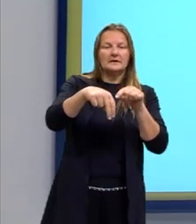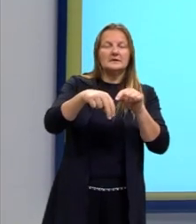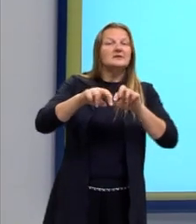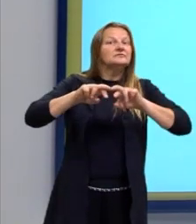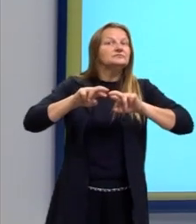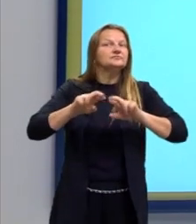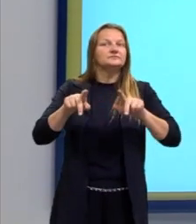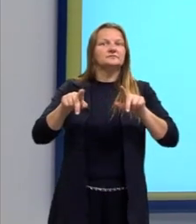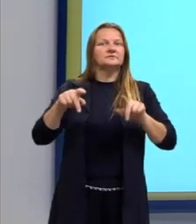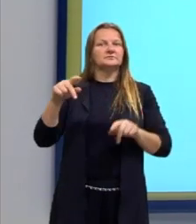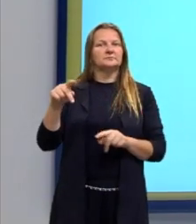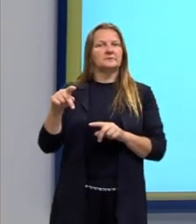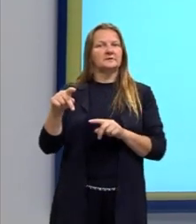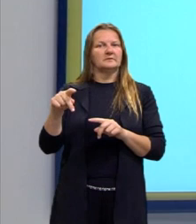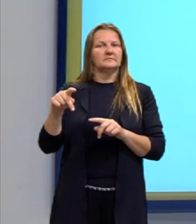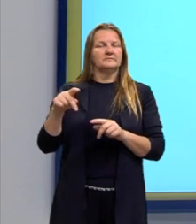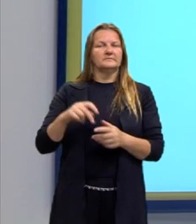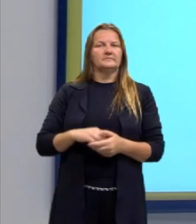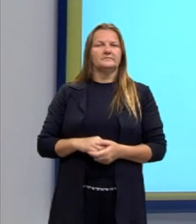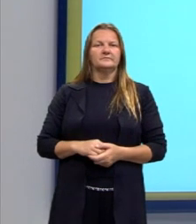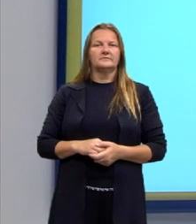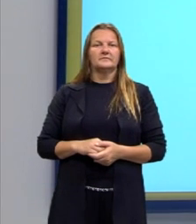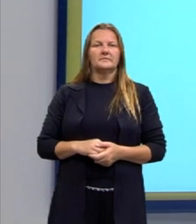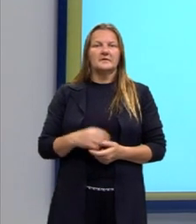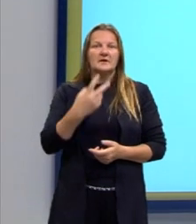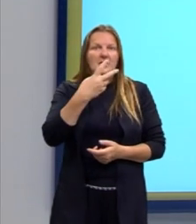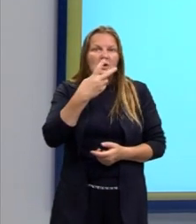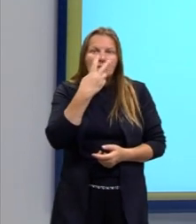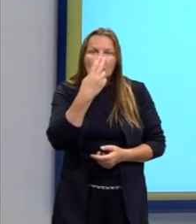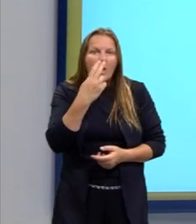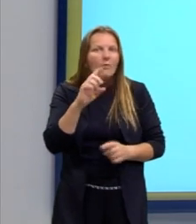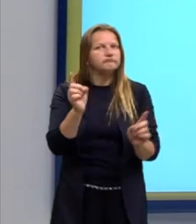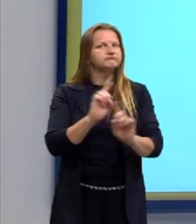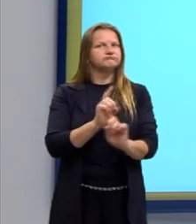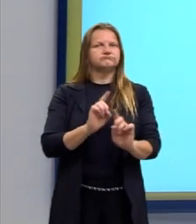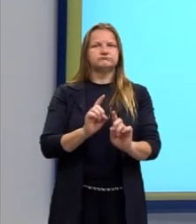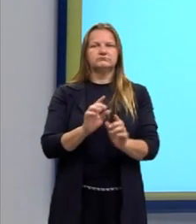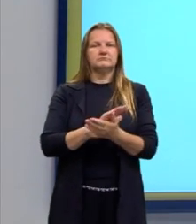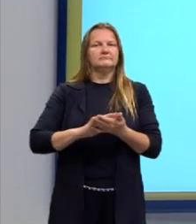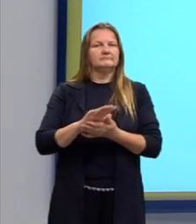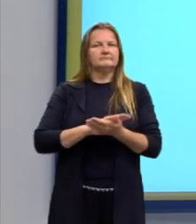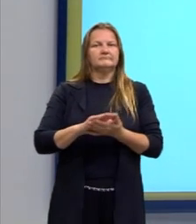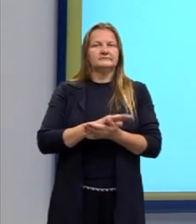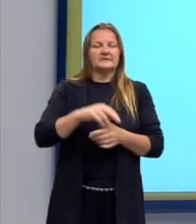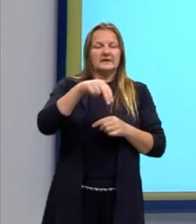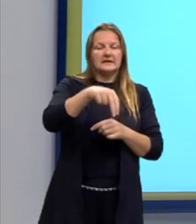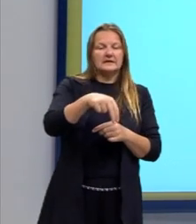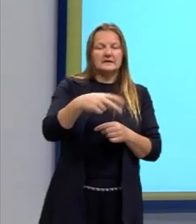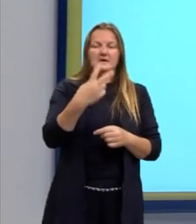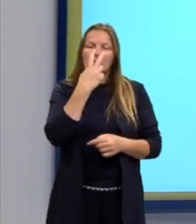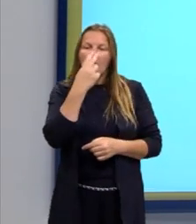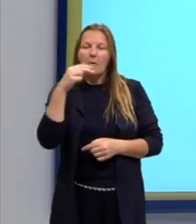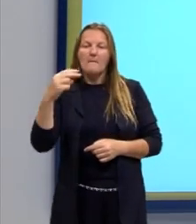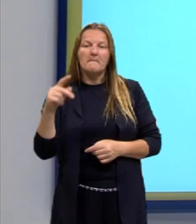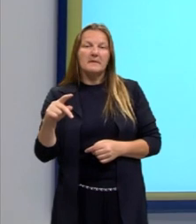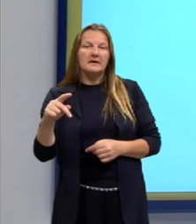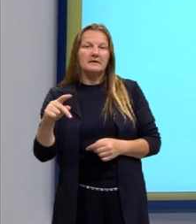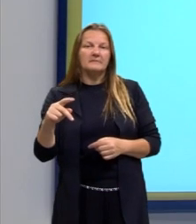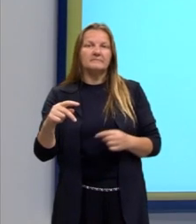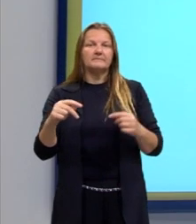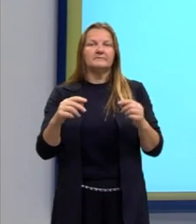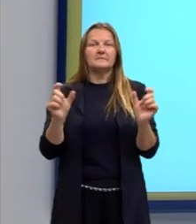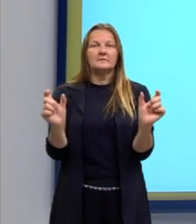é igual a P. O que isso significa? Se o N fosse igual a P, só poderia ser